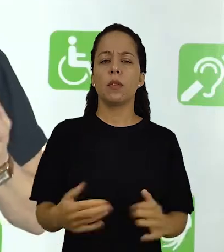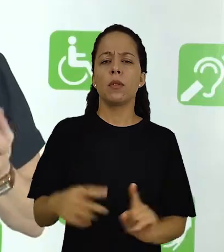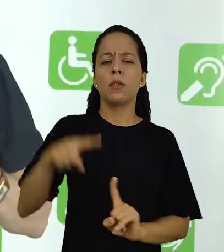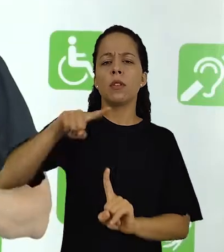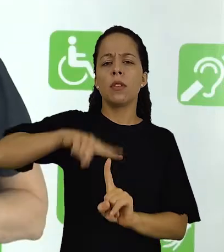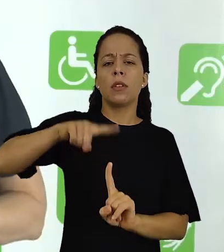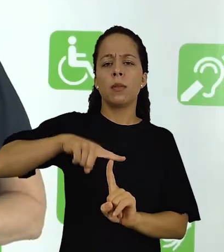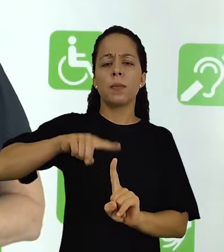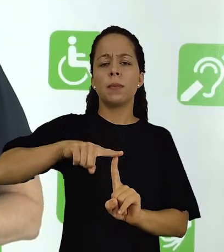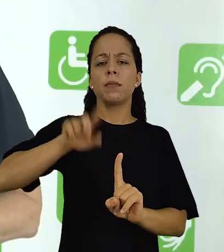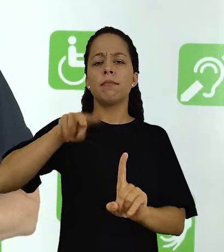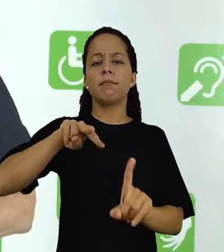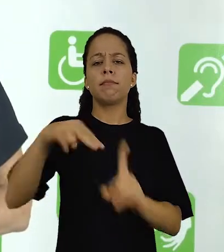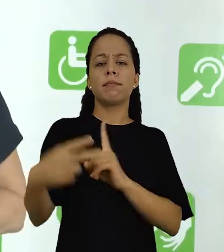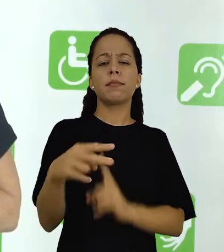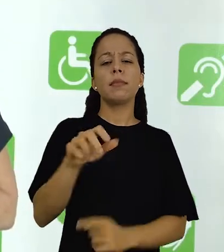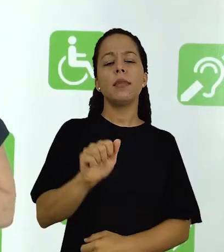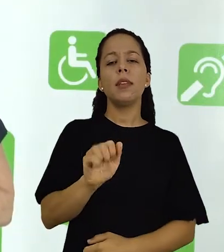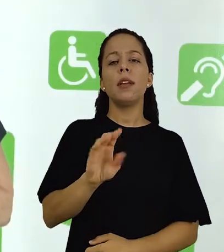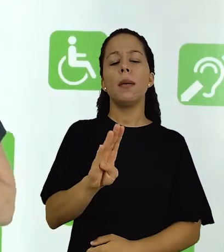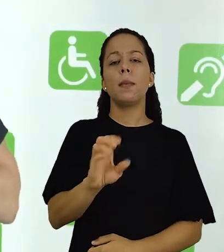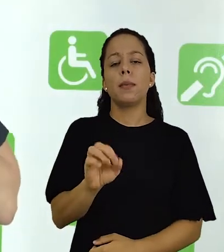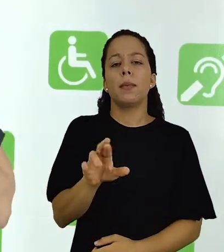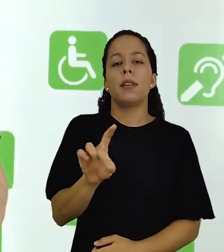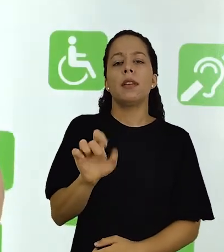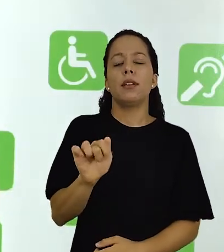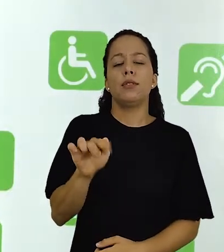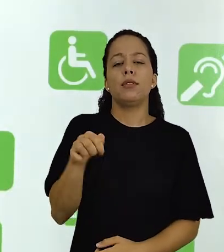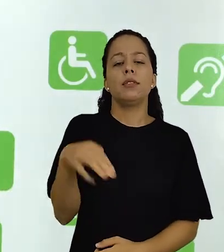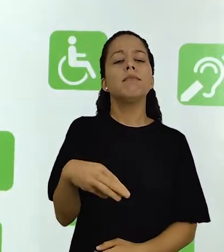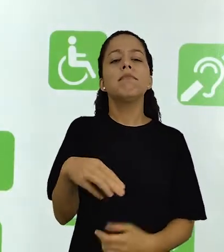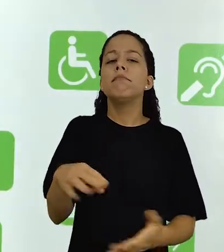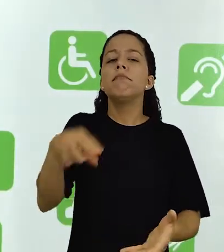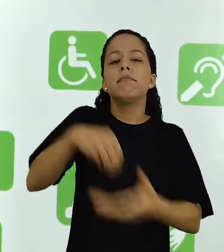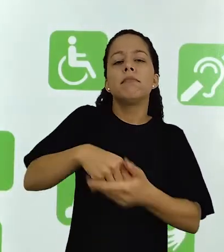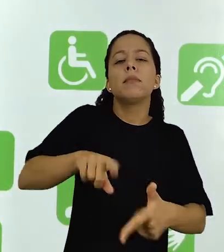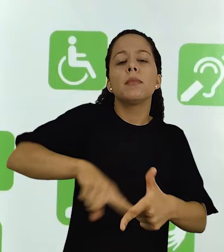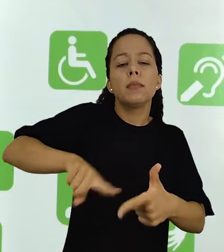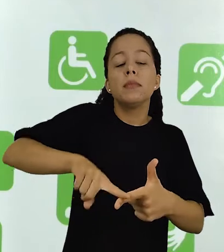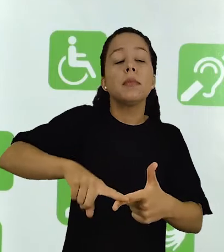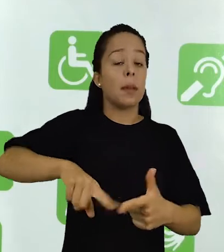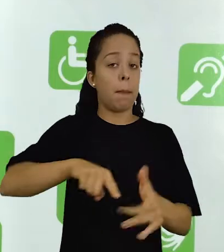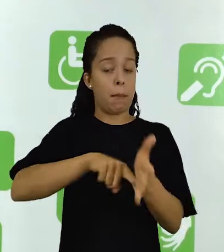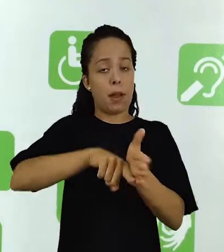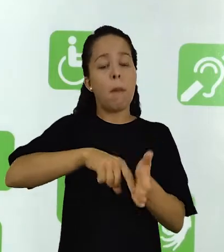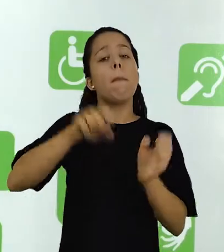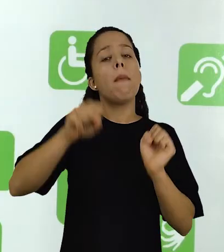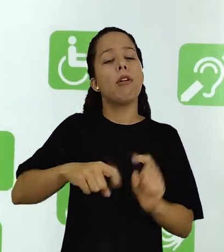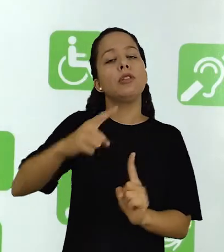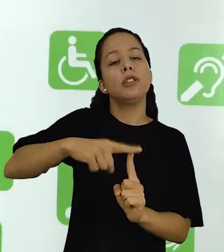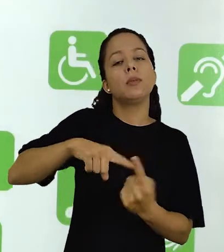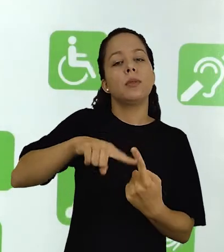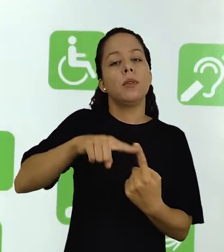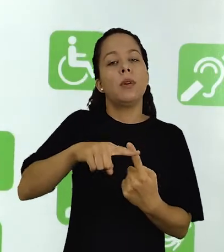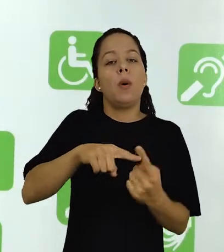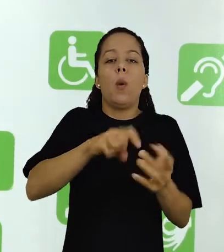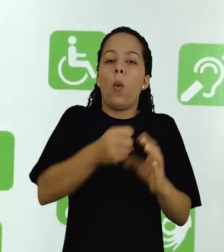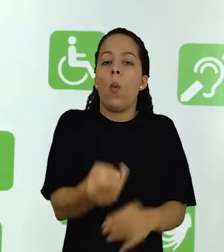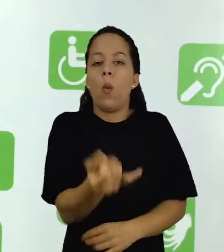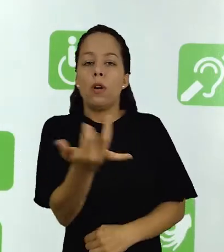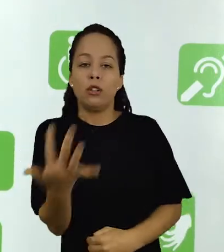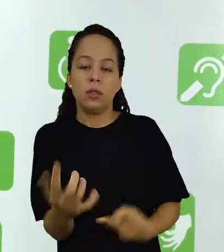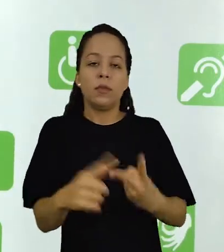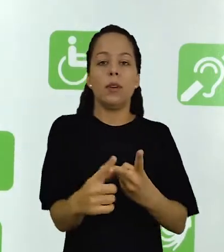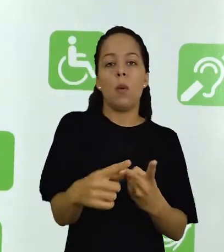Em relação à forma de abordagem do problema, as pesquisas podem ser quantitativas ou